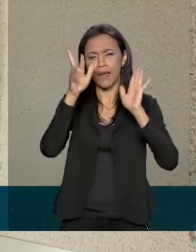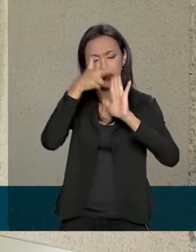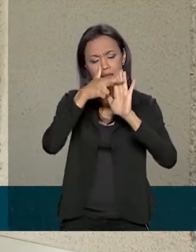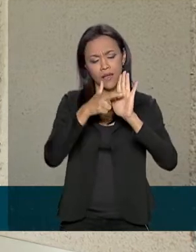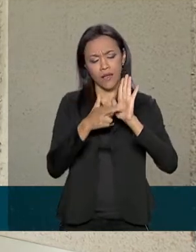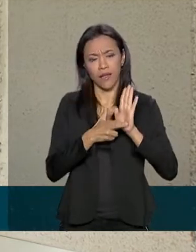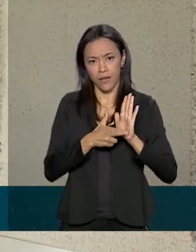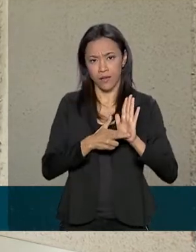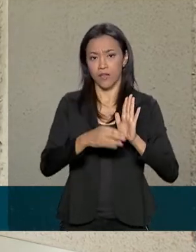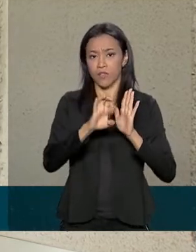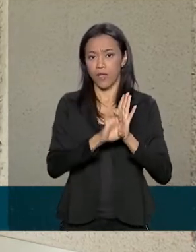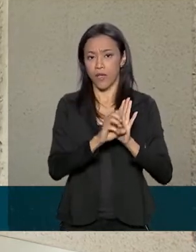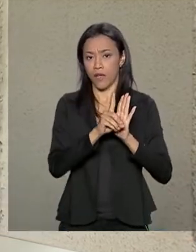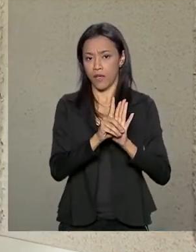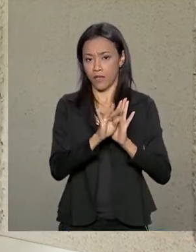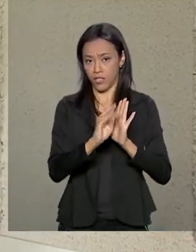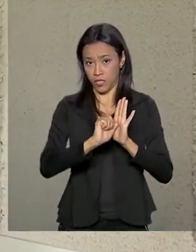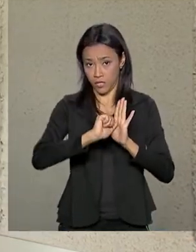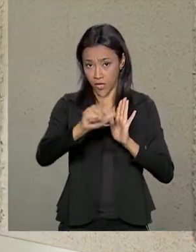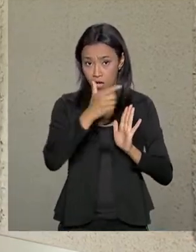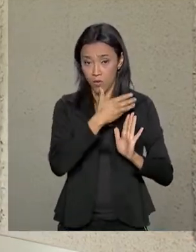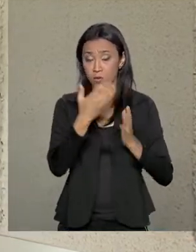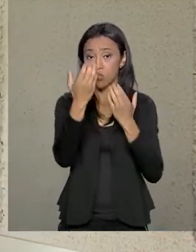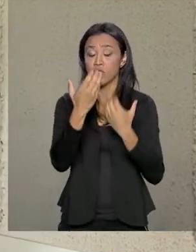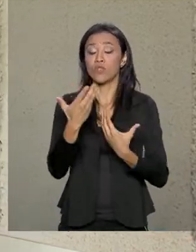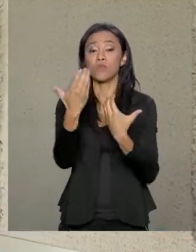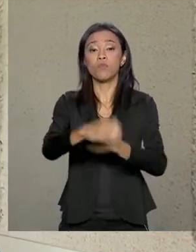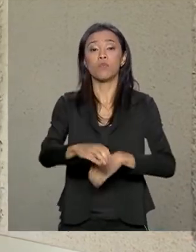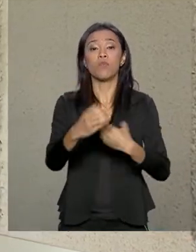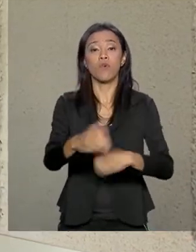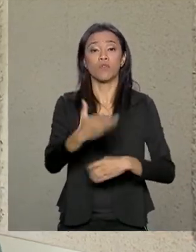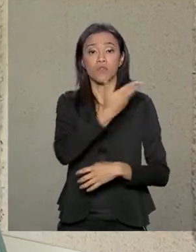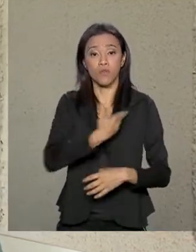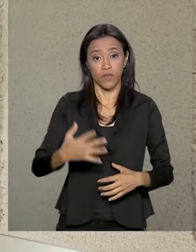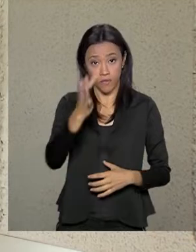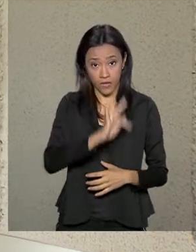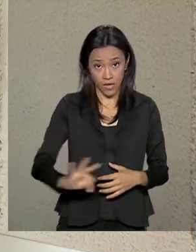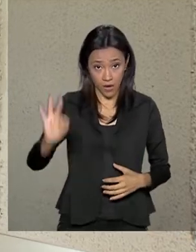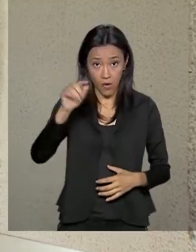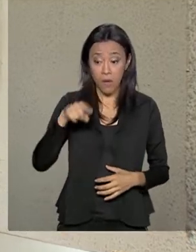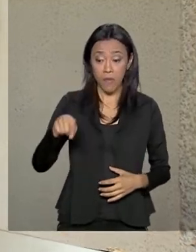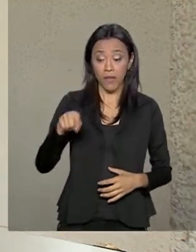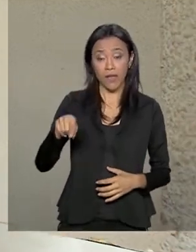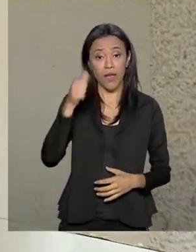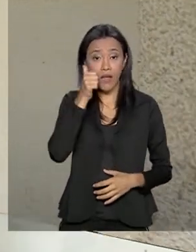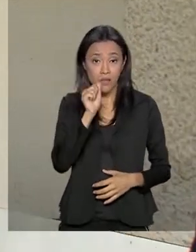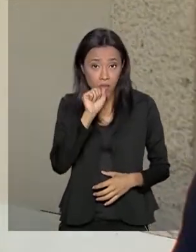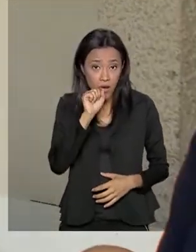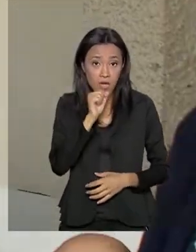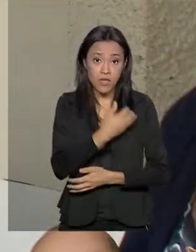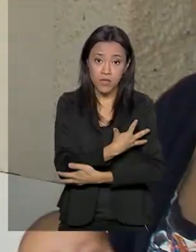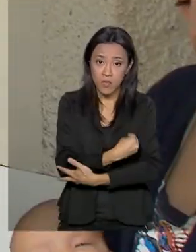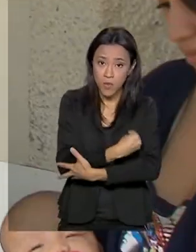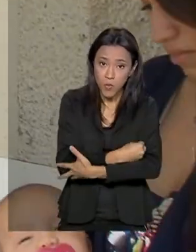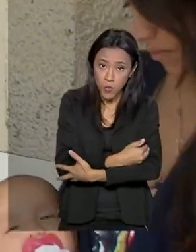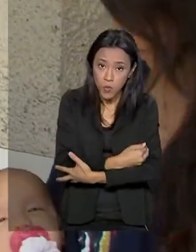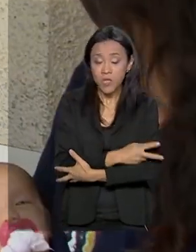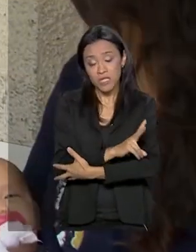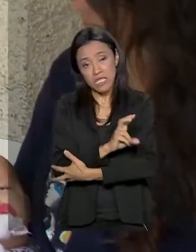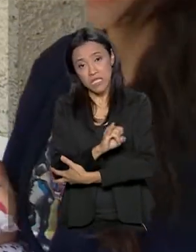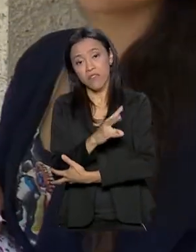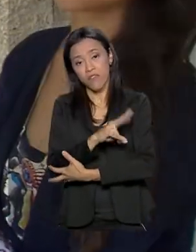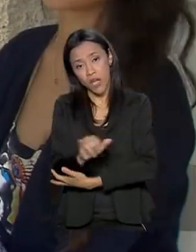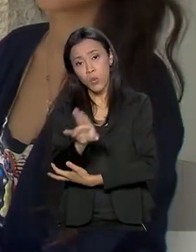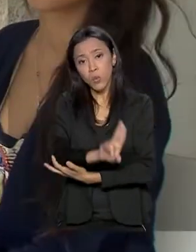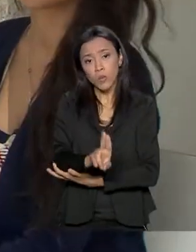editais de concursos públicos federais, estipulando inclusive um prazo para que as lactantes decidam se vão ou não exercer